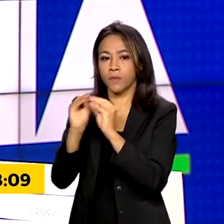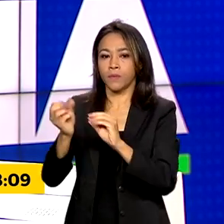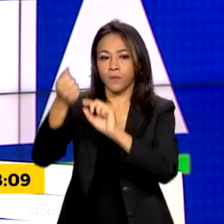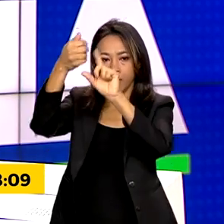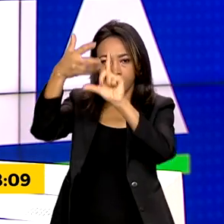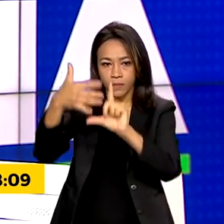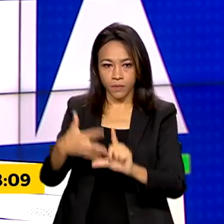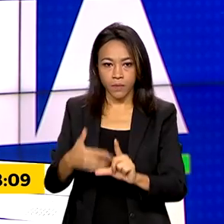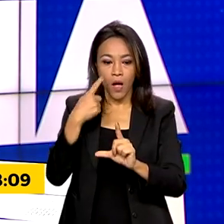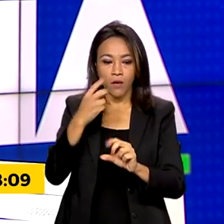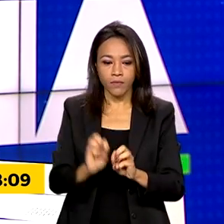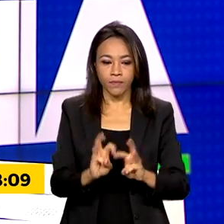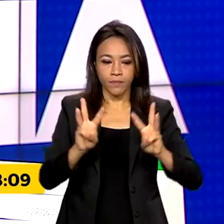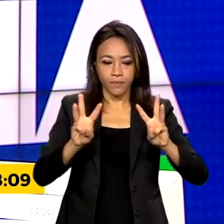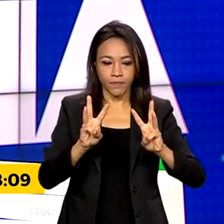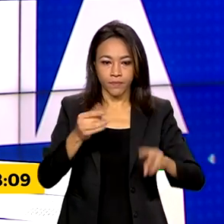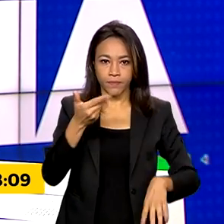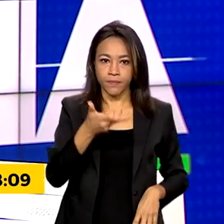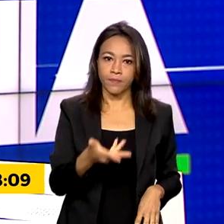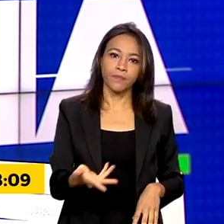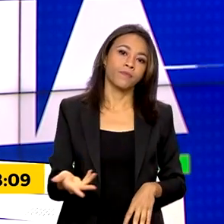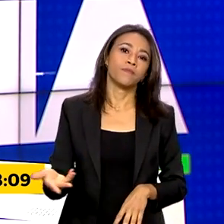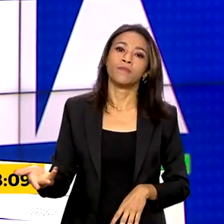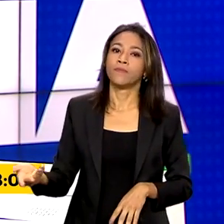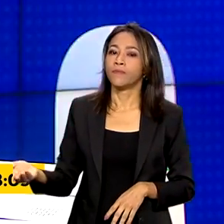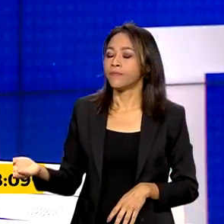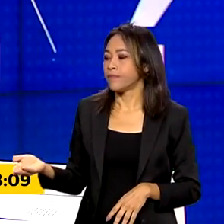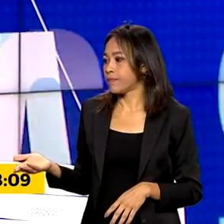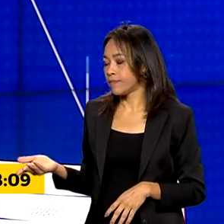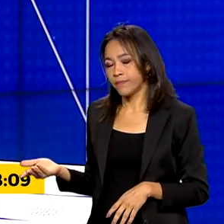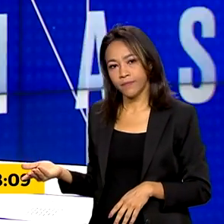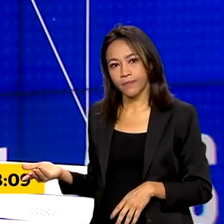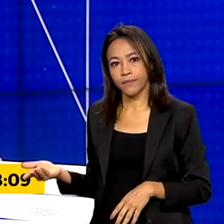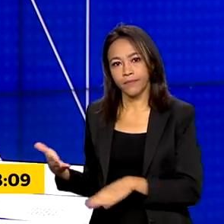brasilparticipativo.presidencia.gov.br.